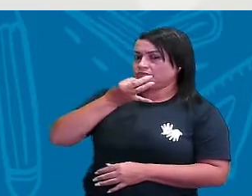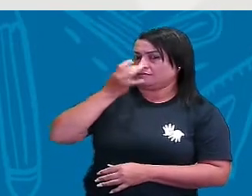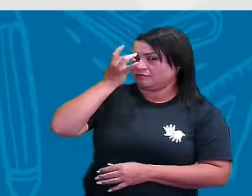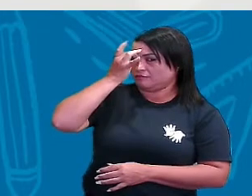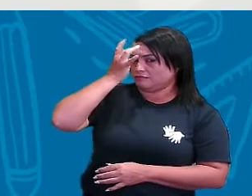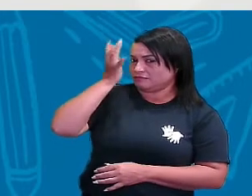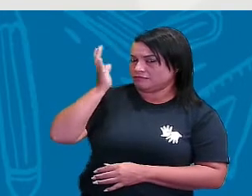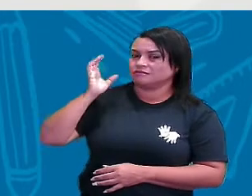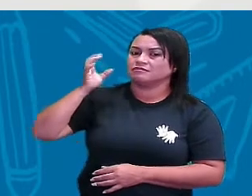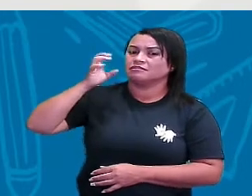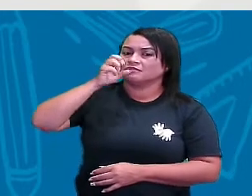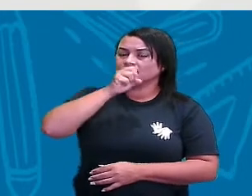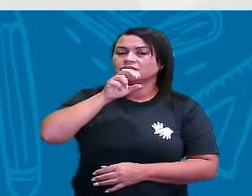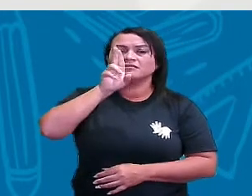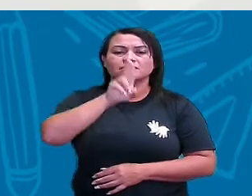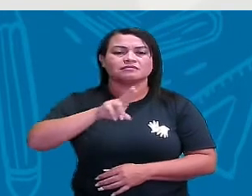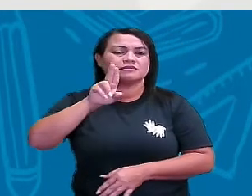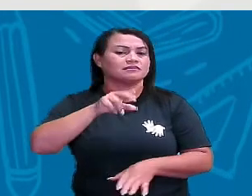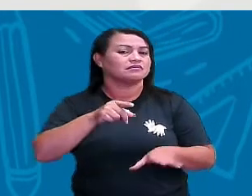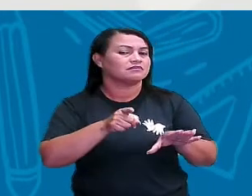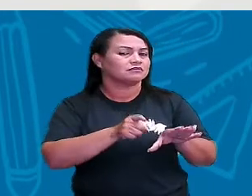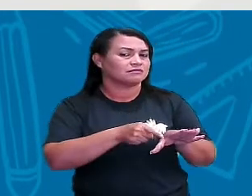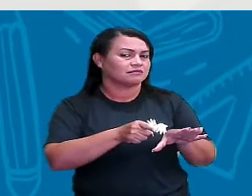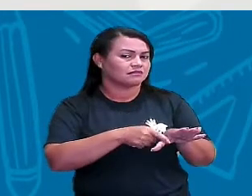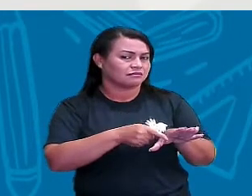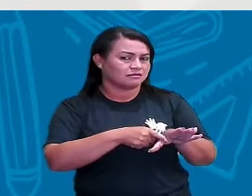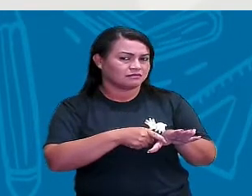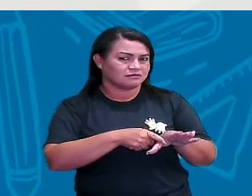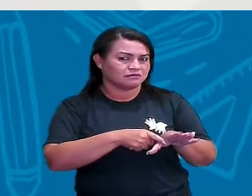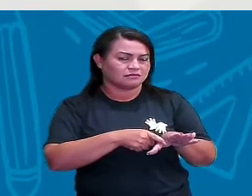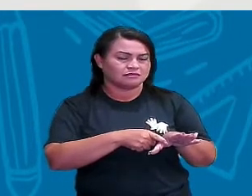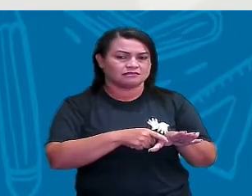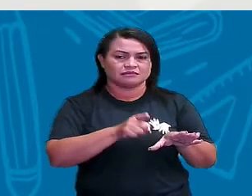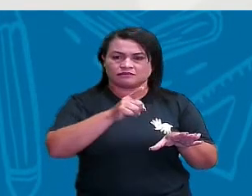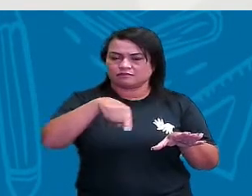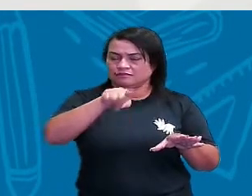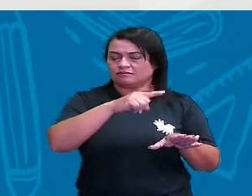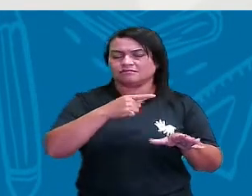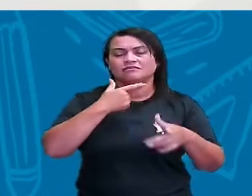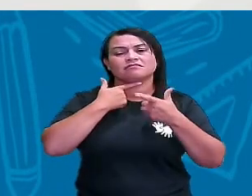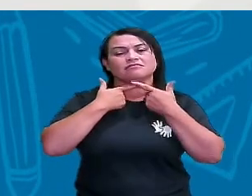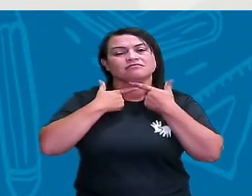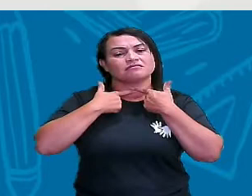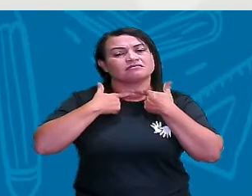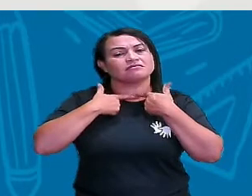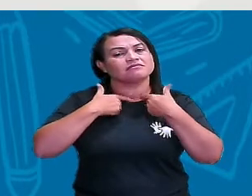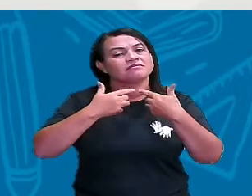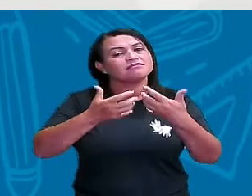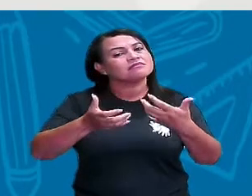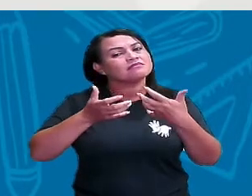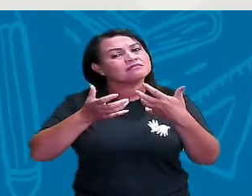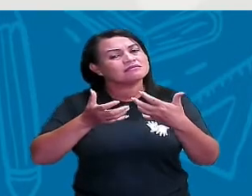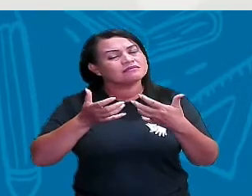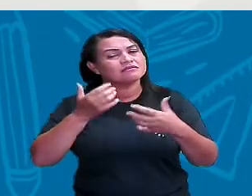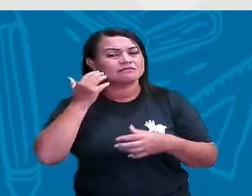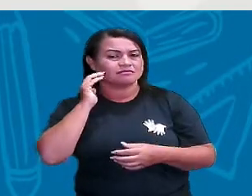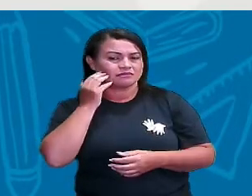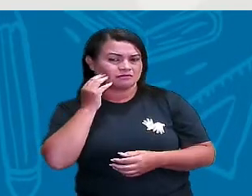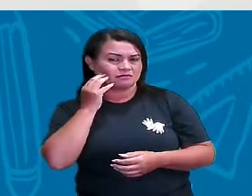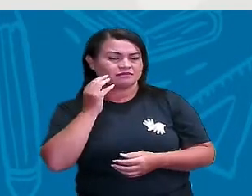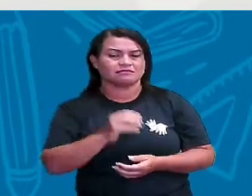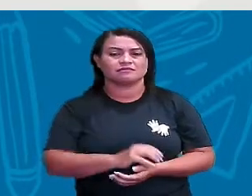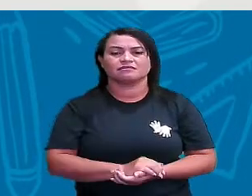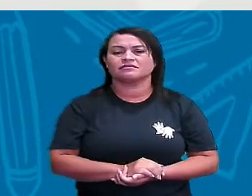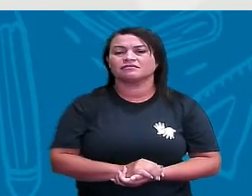rápido a gente utilizar o pé, não é isso? Mas aí, vai depender de pessoa para pessoa,